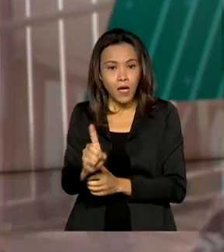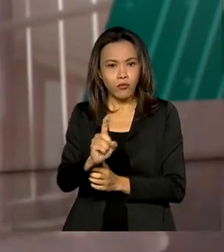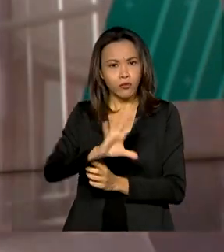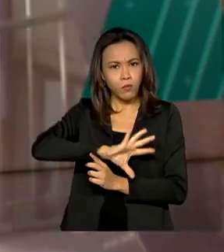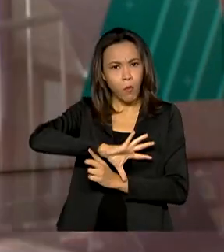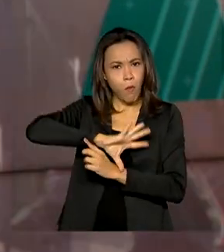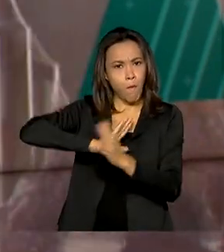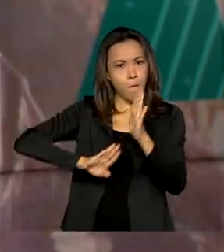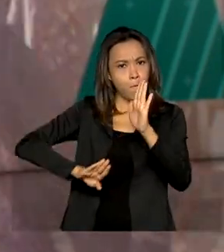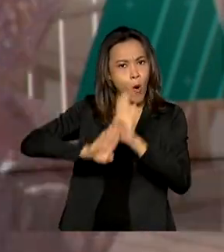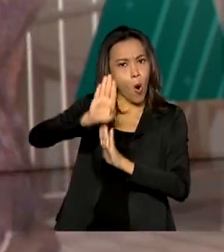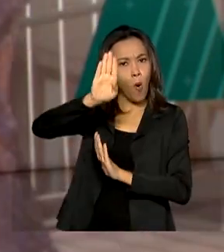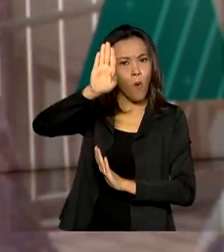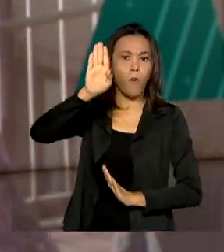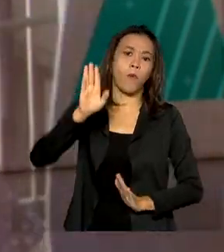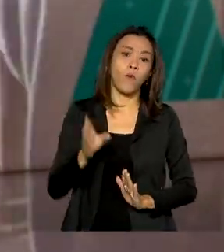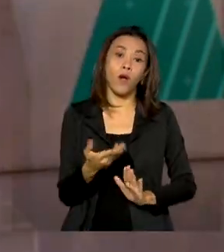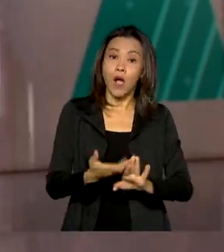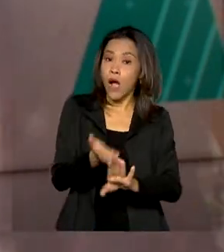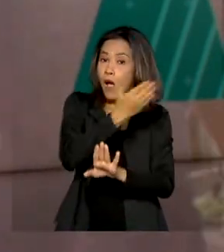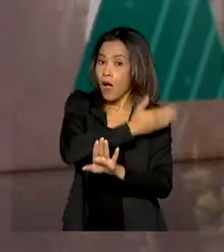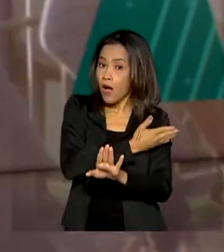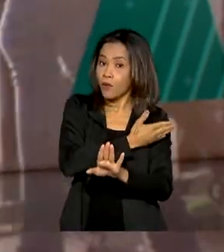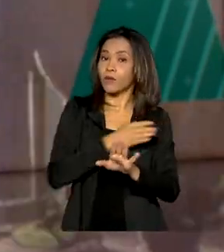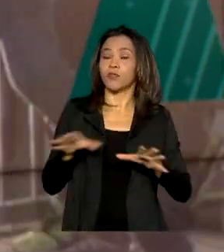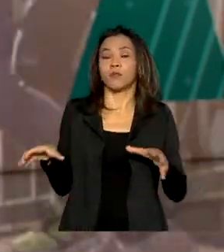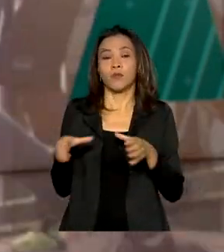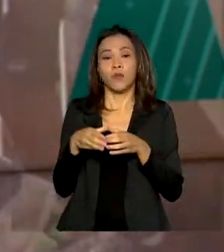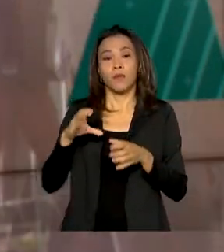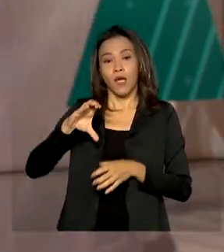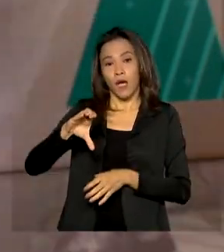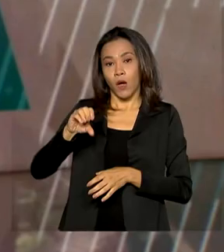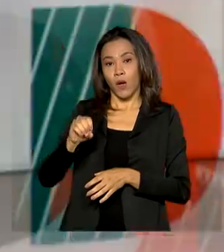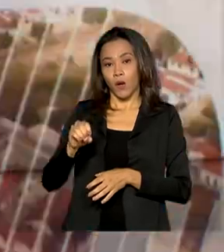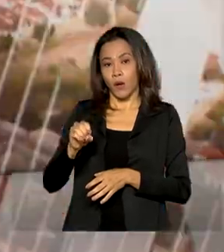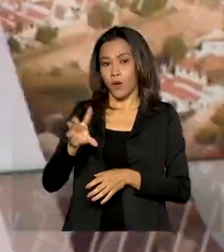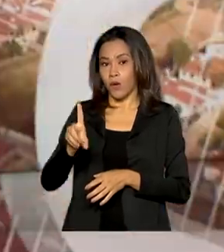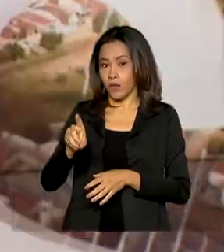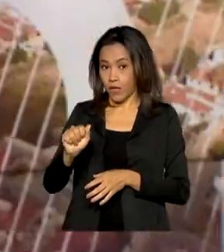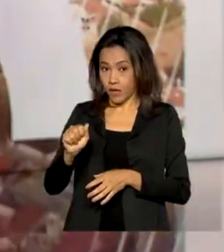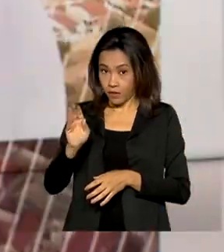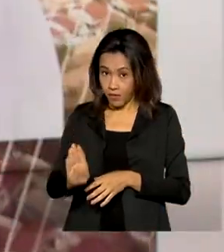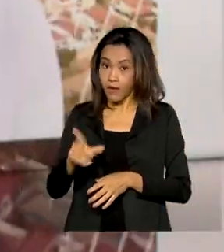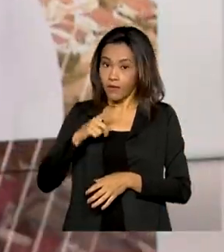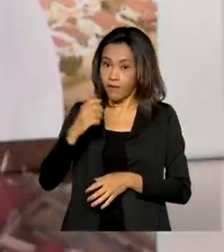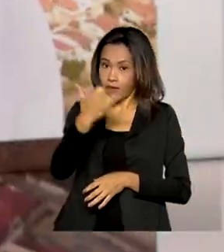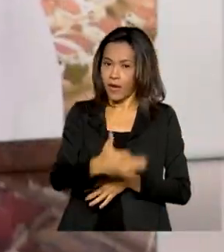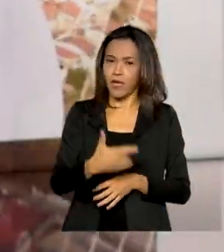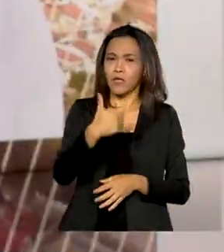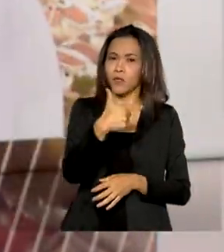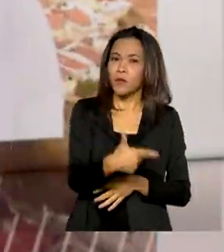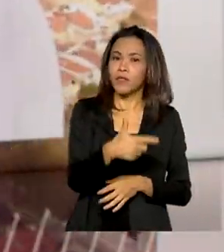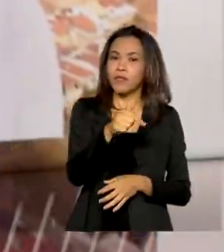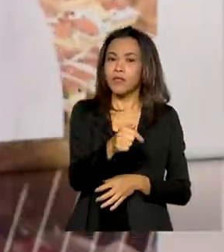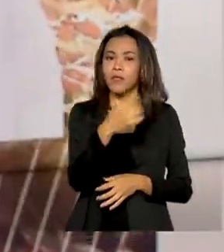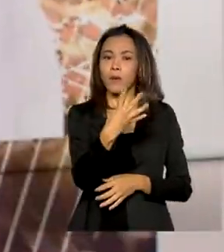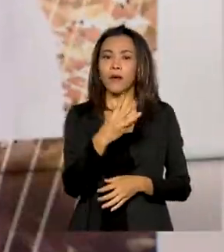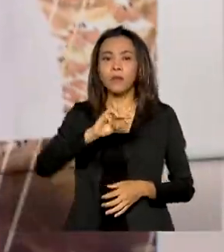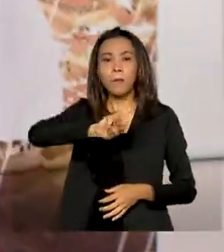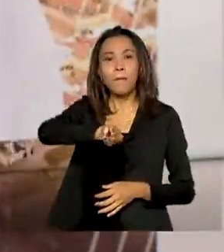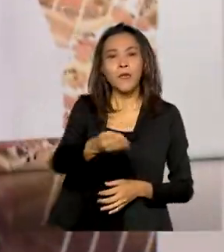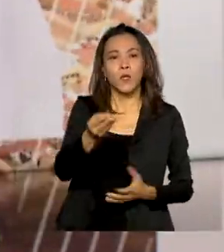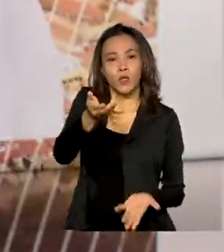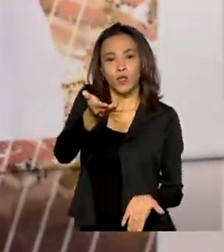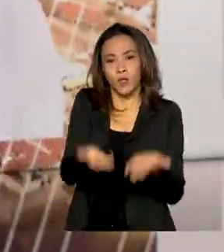recordes. O último levantamento da Companhia Nacional de Abastecimento registra a marca de quase 274 milhões de